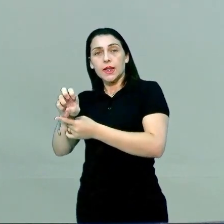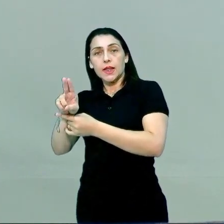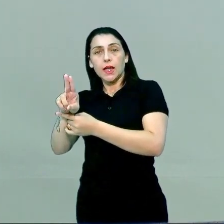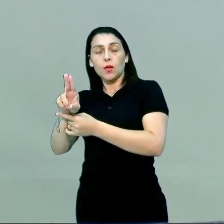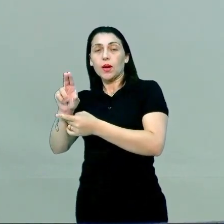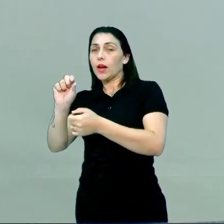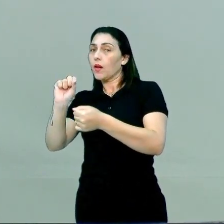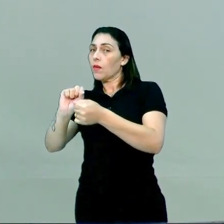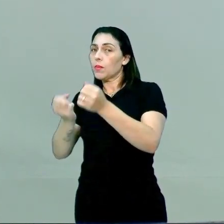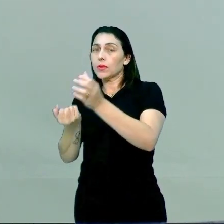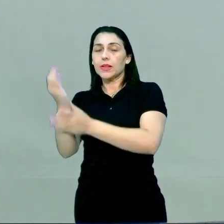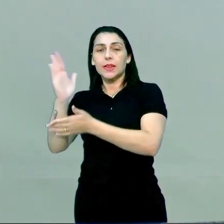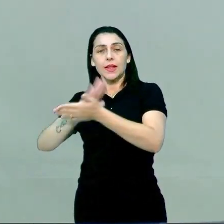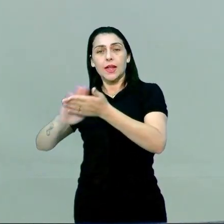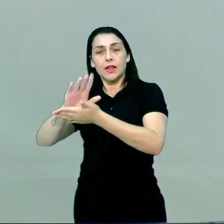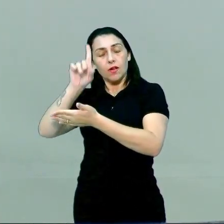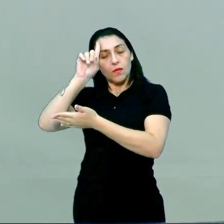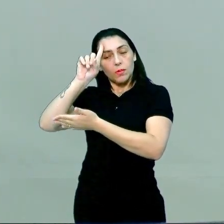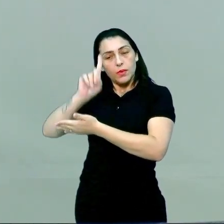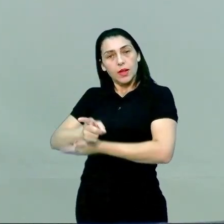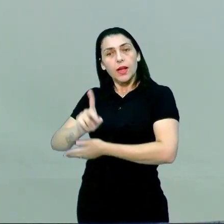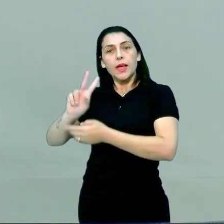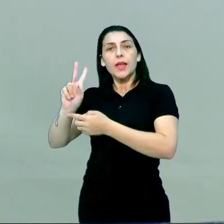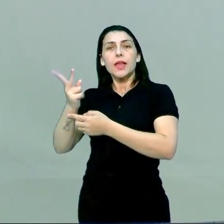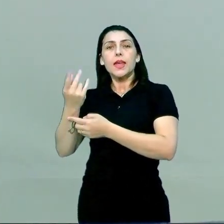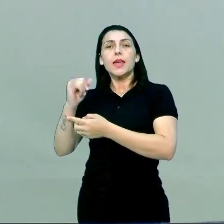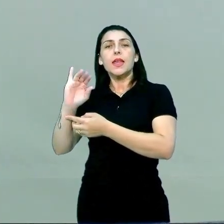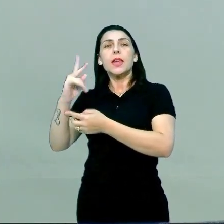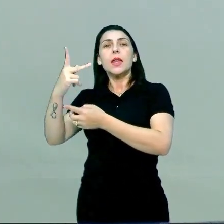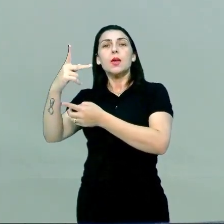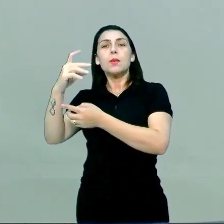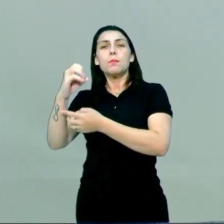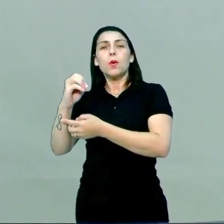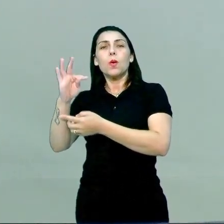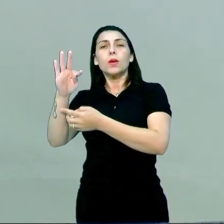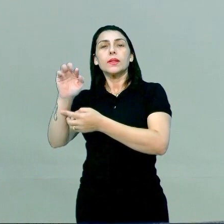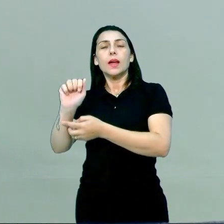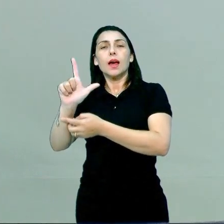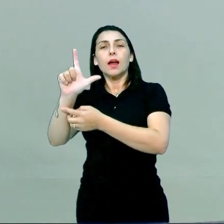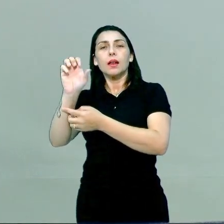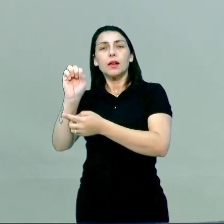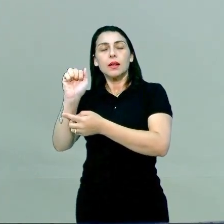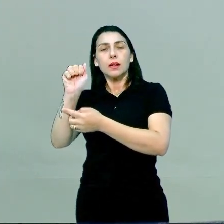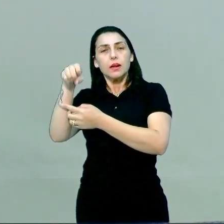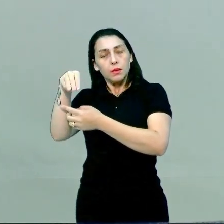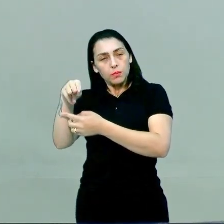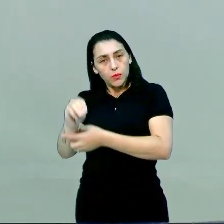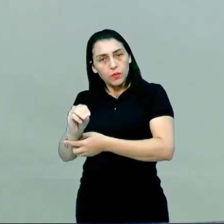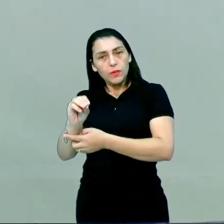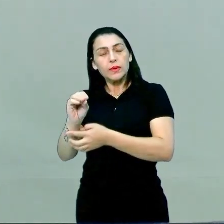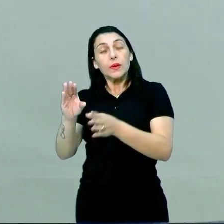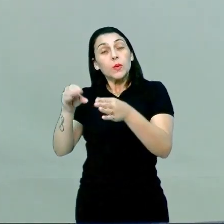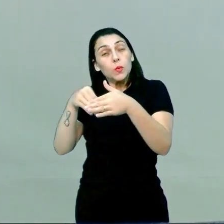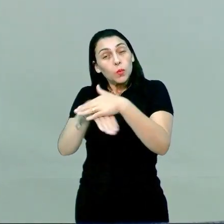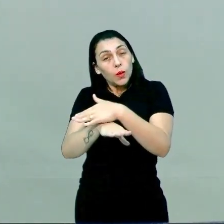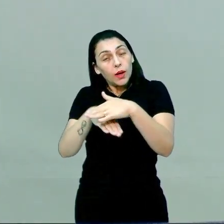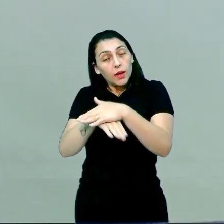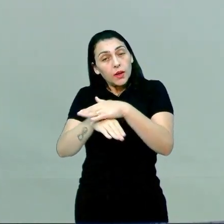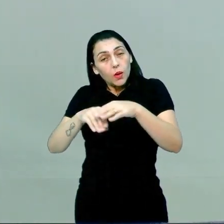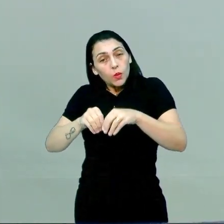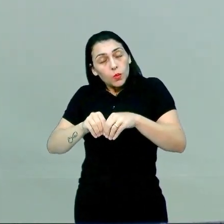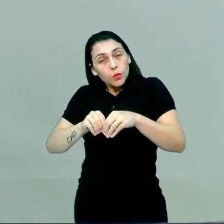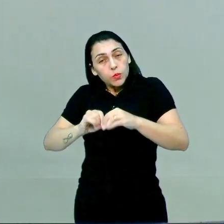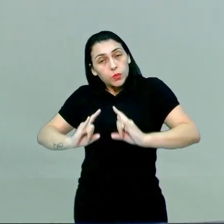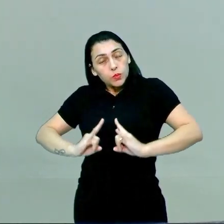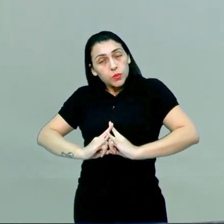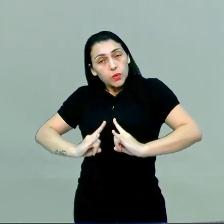comandada pelo hipotálamo. Qual é a função da neurohipófise? Ela simplesmente vai armazenar e liberar